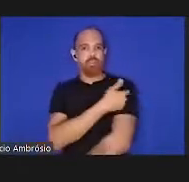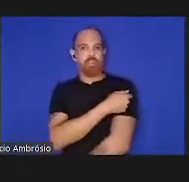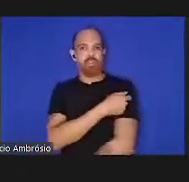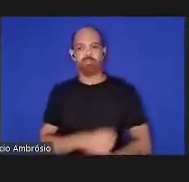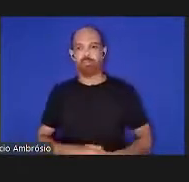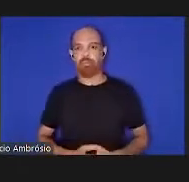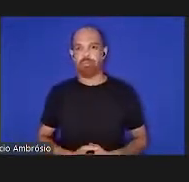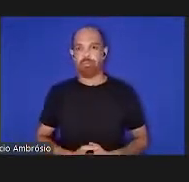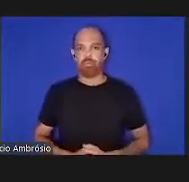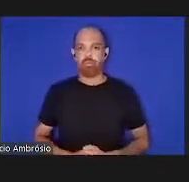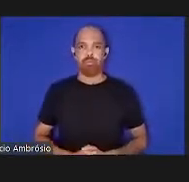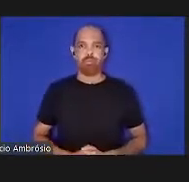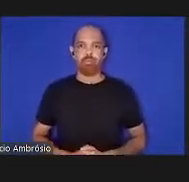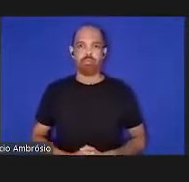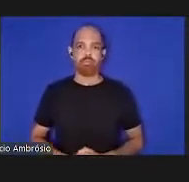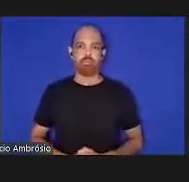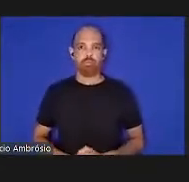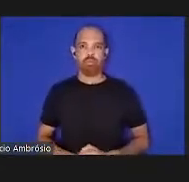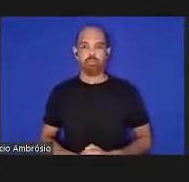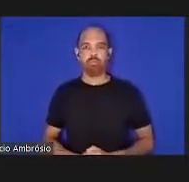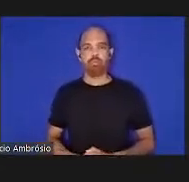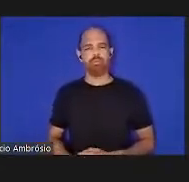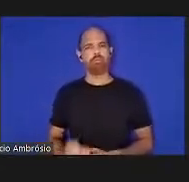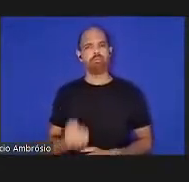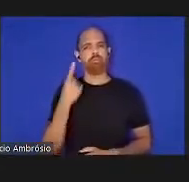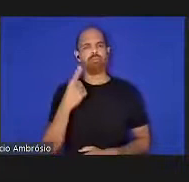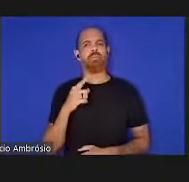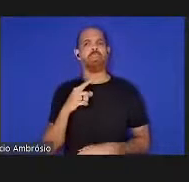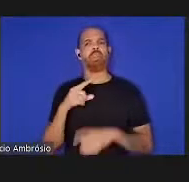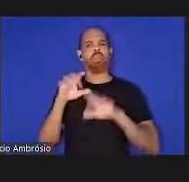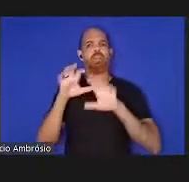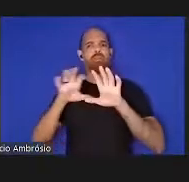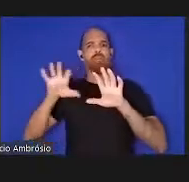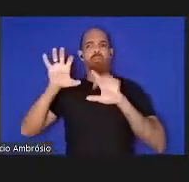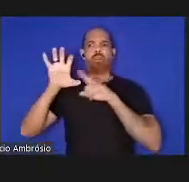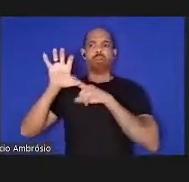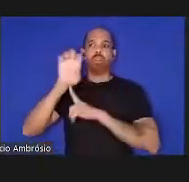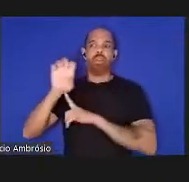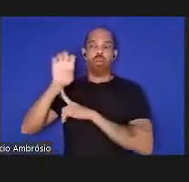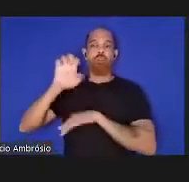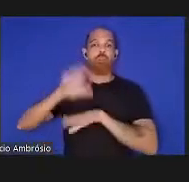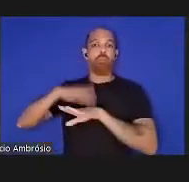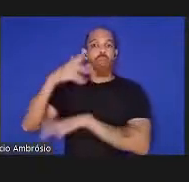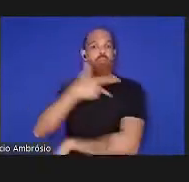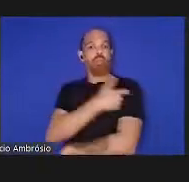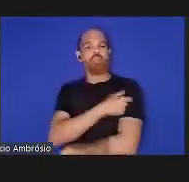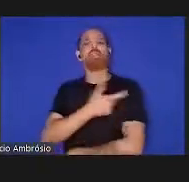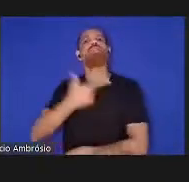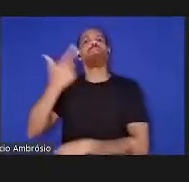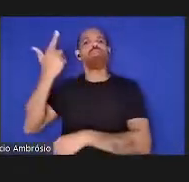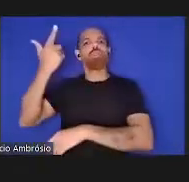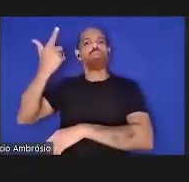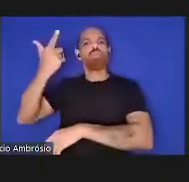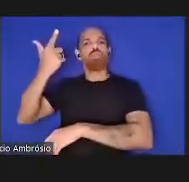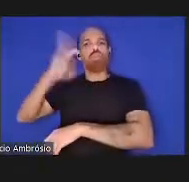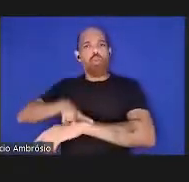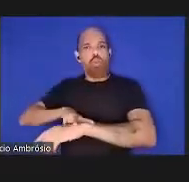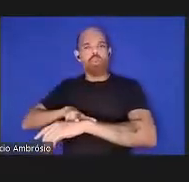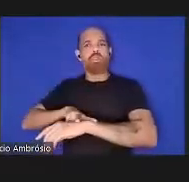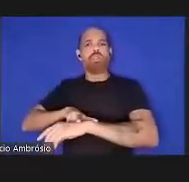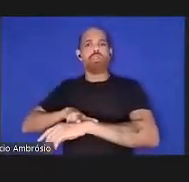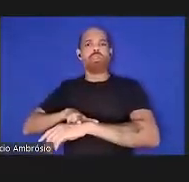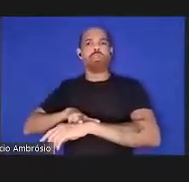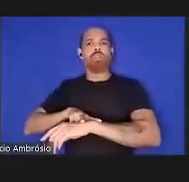é irónico que o continente mais vacinado a Europa seja pela segunda vez o